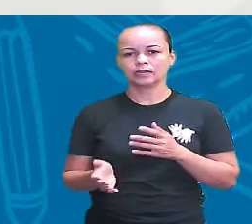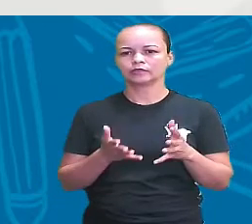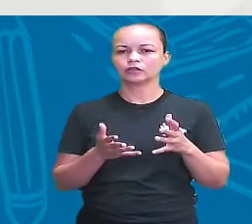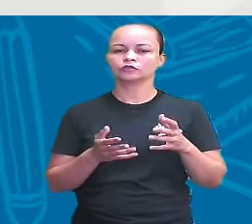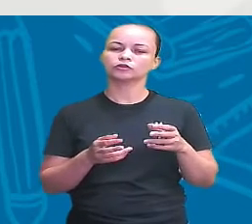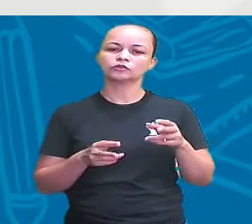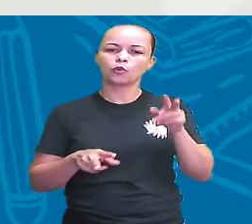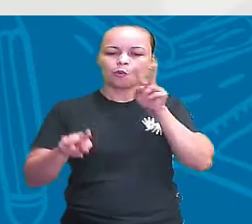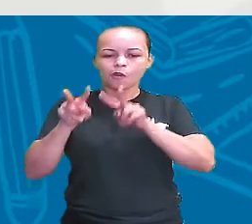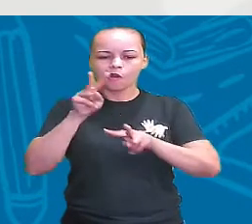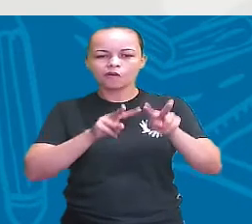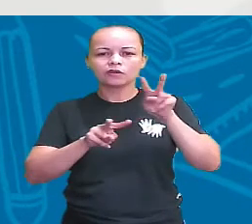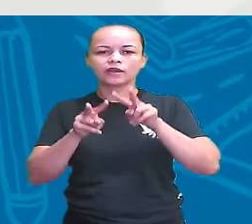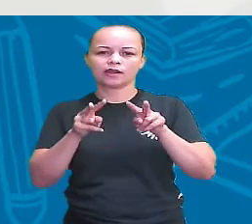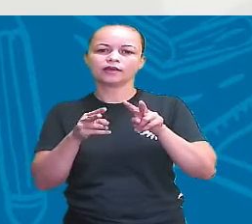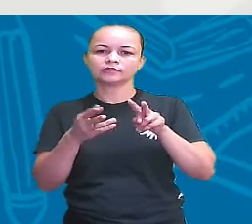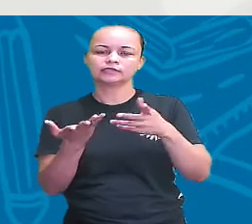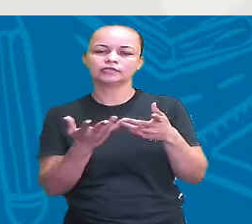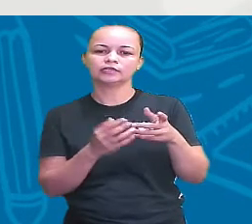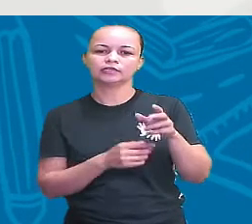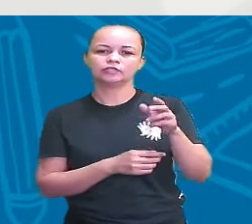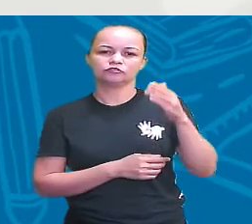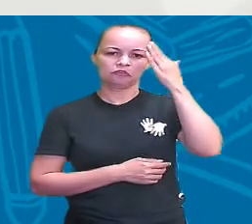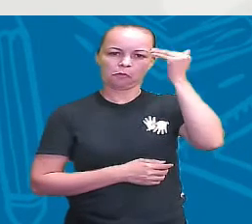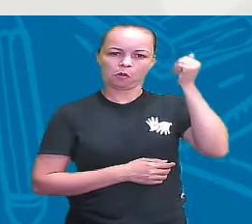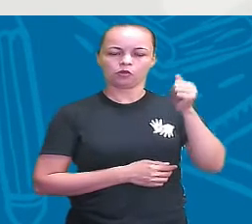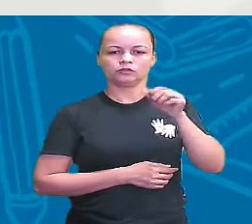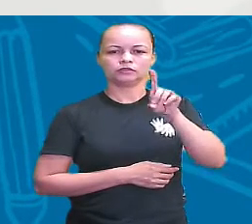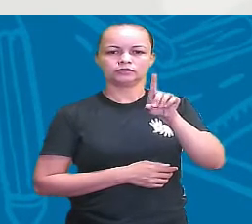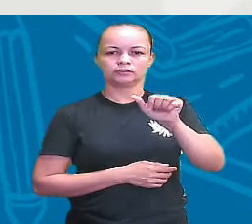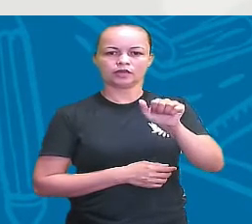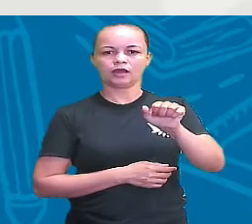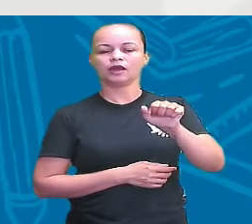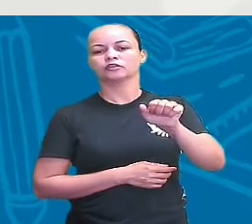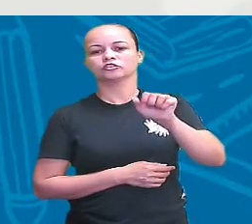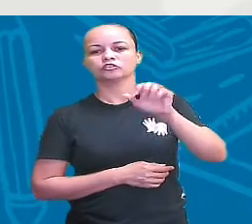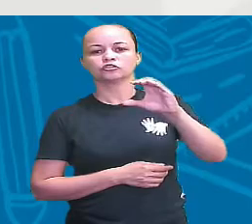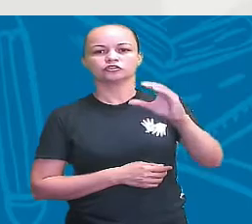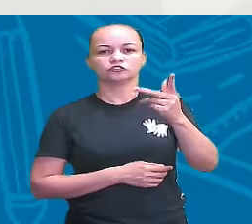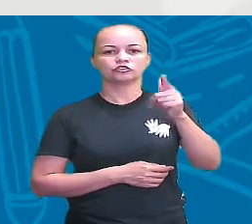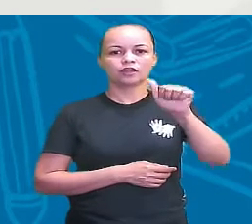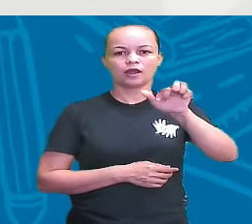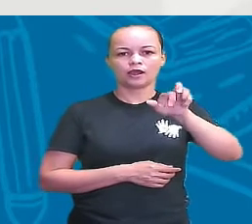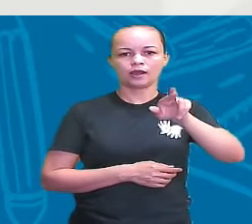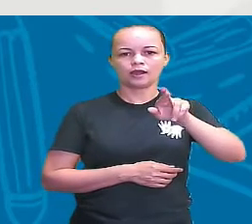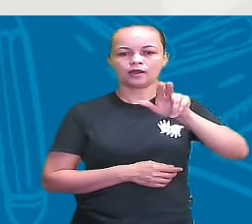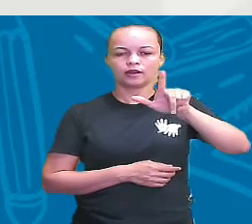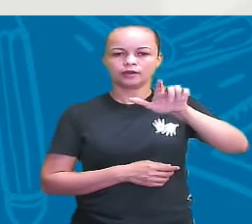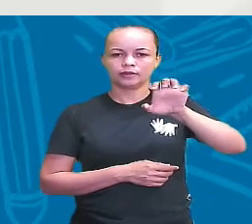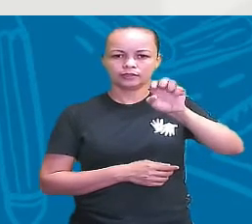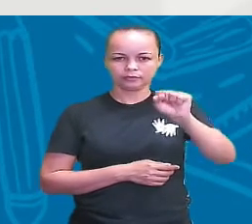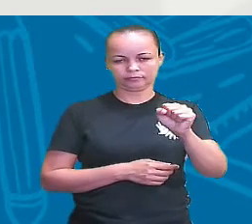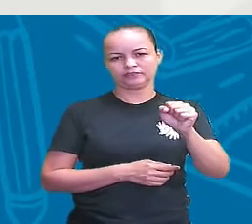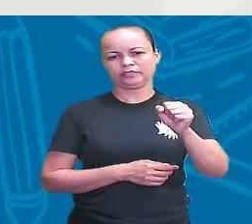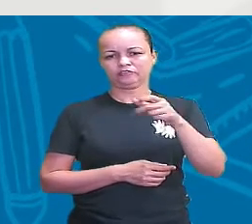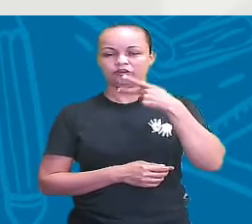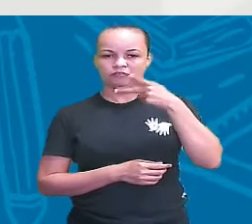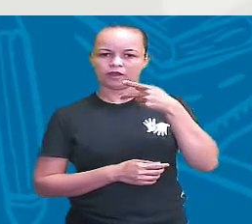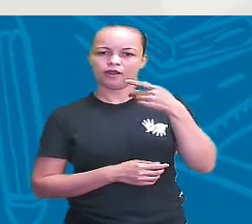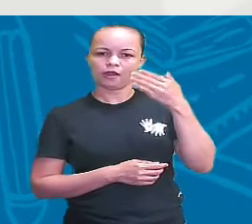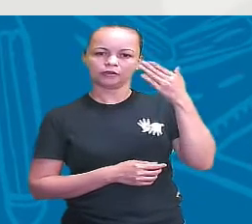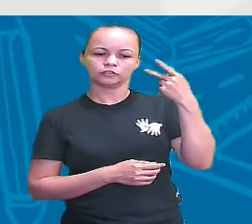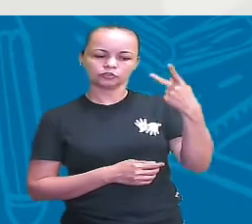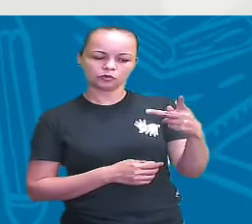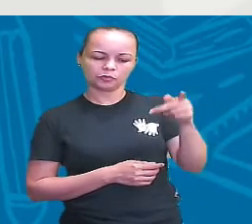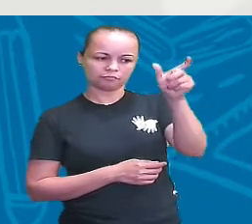de um olhar darviano desse processo. Charlie Darwin, que a gente também vai falar muito sobre ele ainda. Ele vai ser um